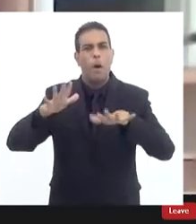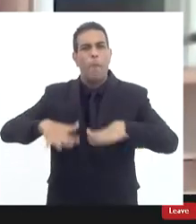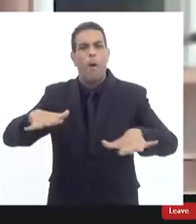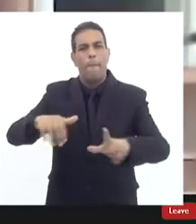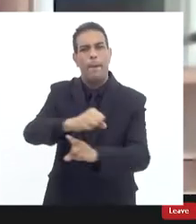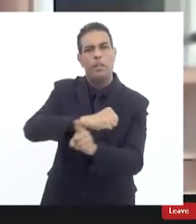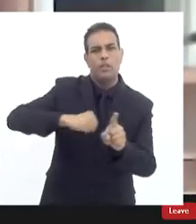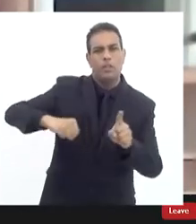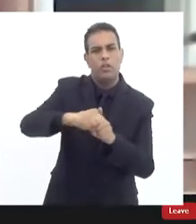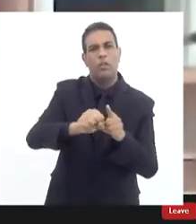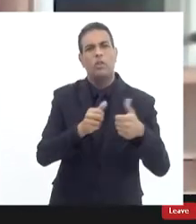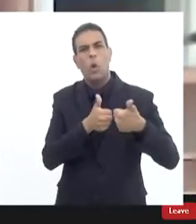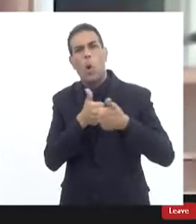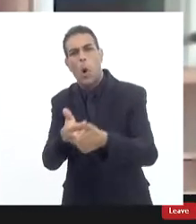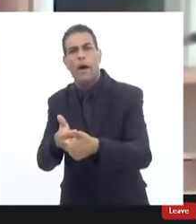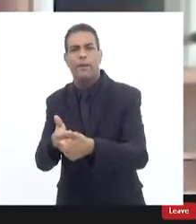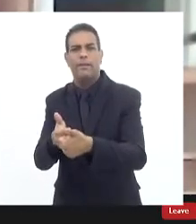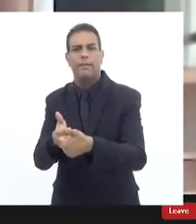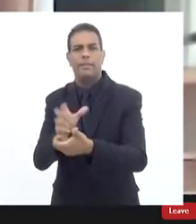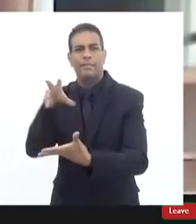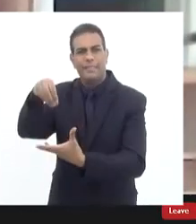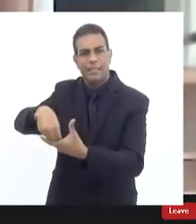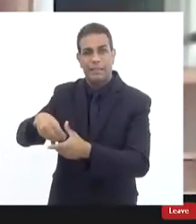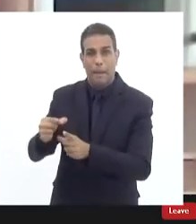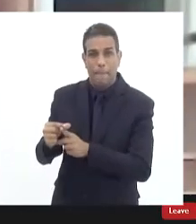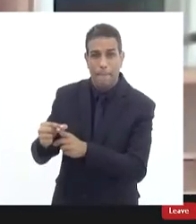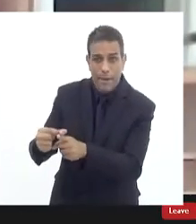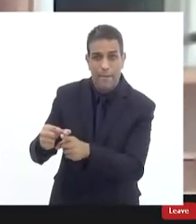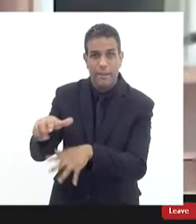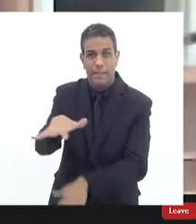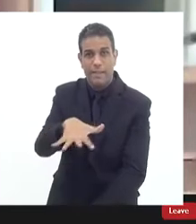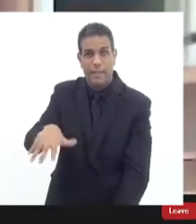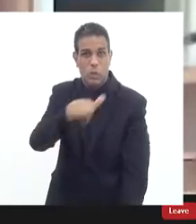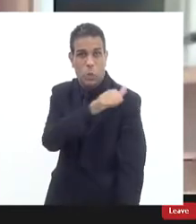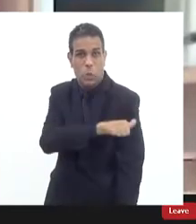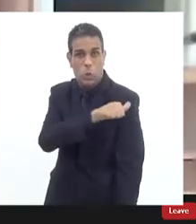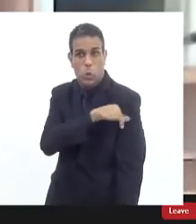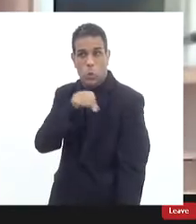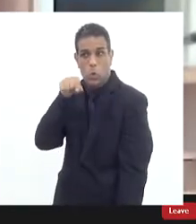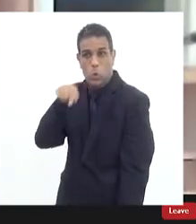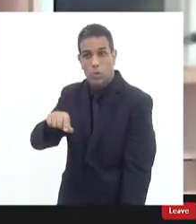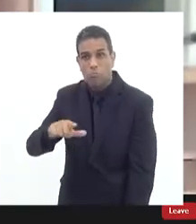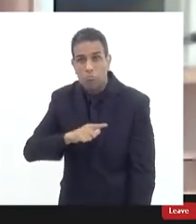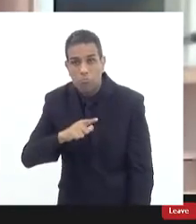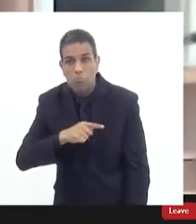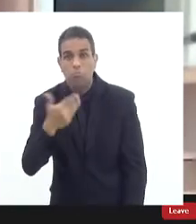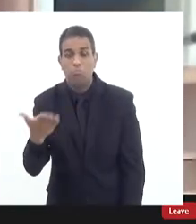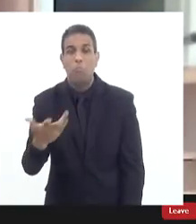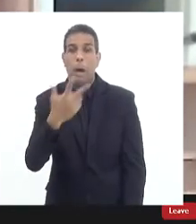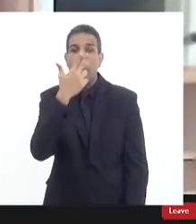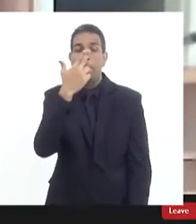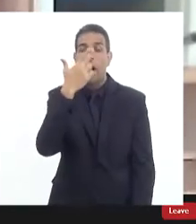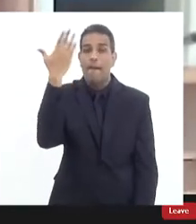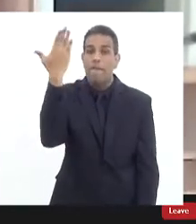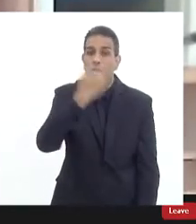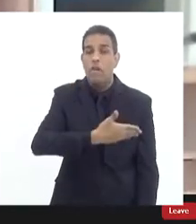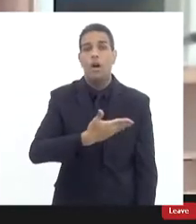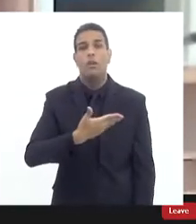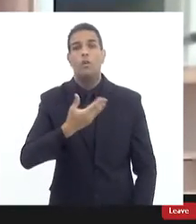o dia a dia das comunidades isso tem uma causa que é uma causa que a meu ver é